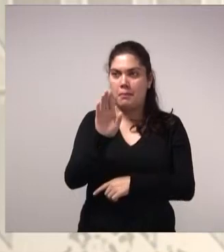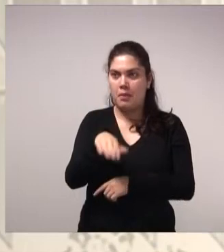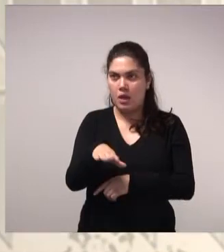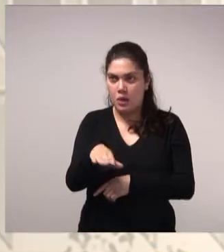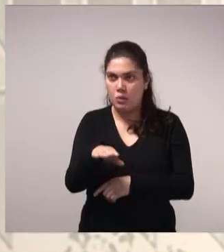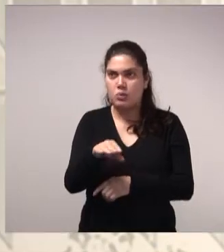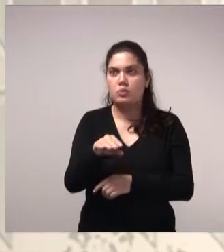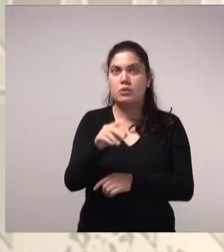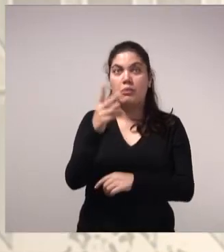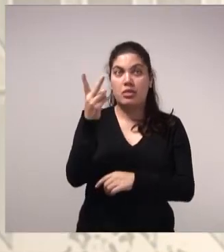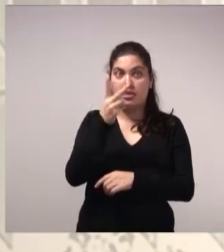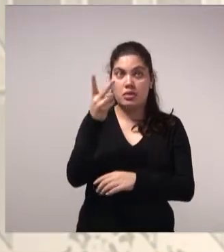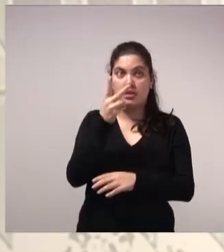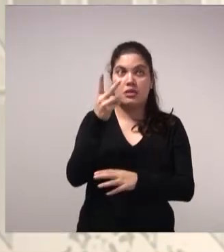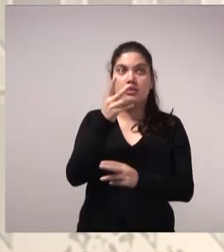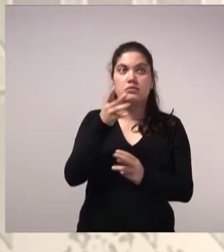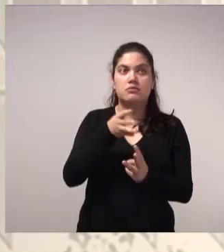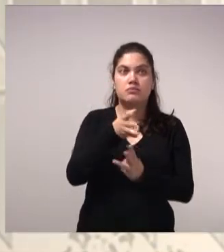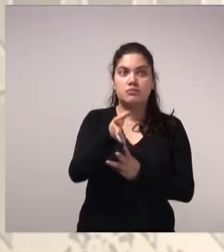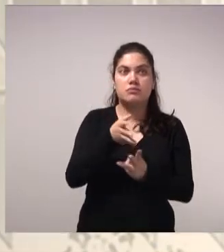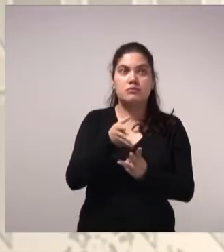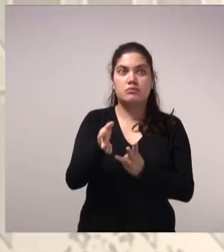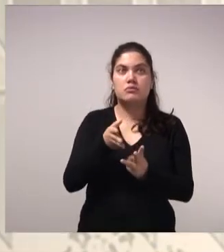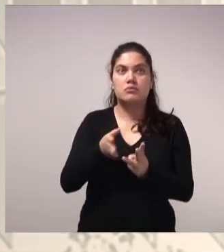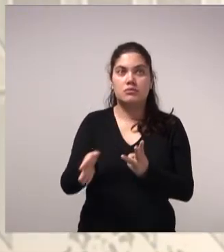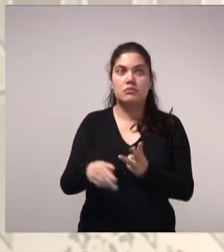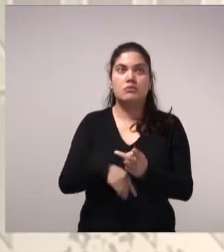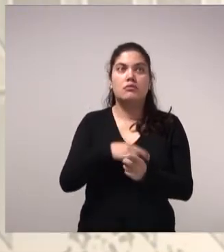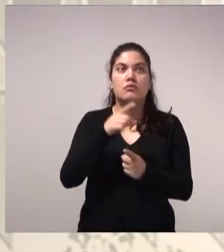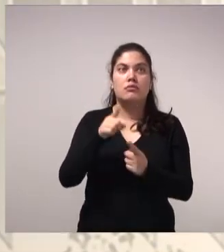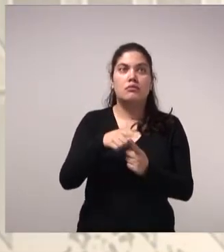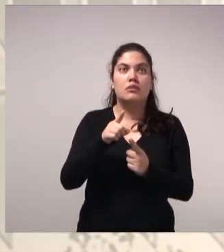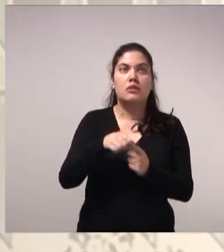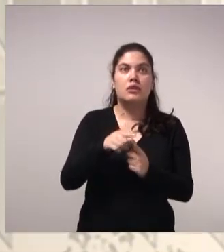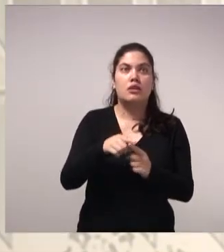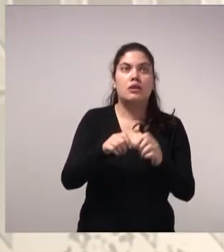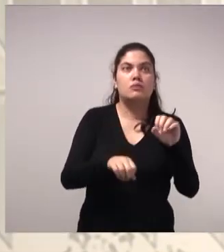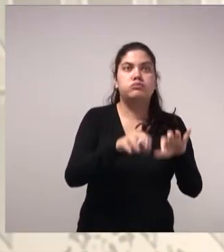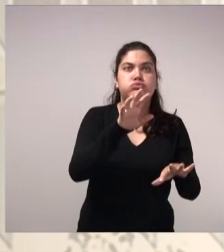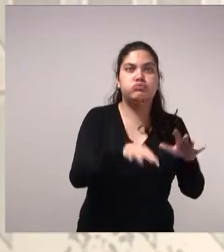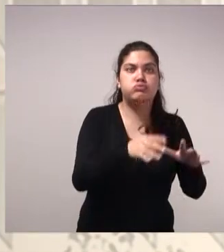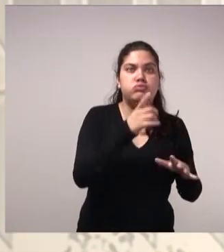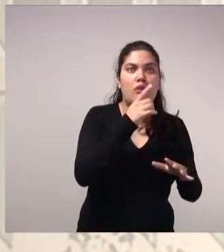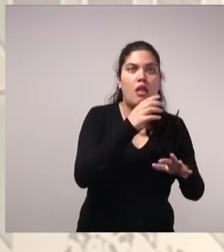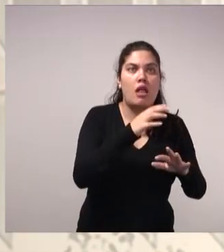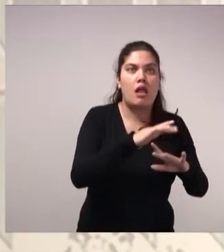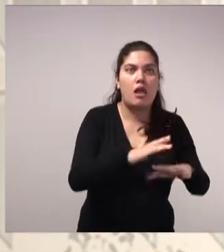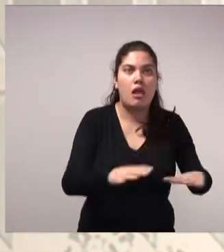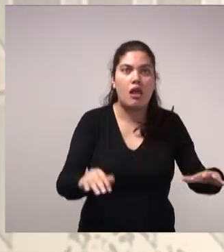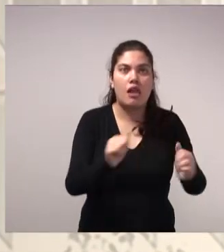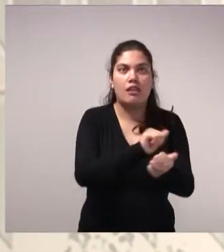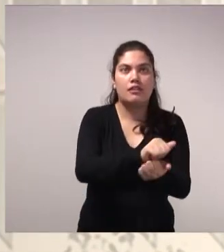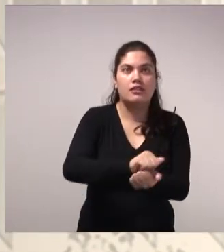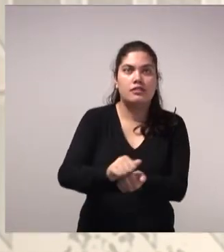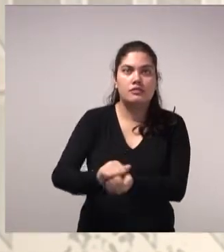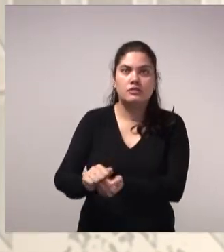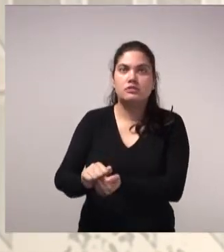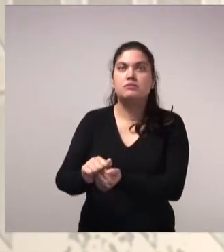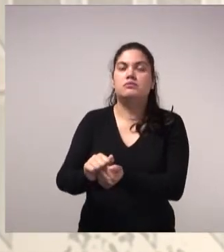três cenários. A primeiro cenário, demanda um, para irrigação e lavagem de pisos, ou seja, o uso na torneira de jardim.